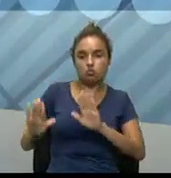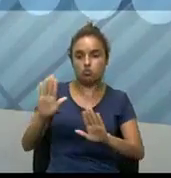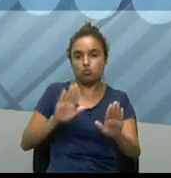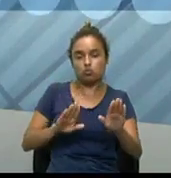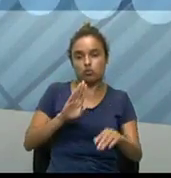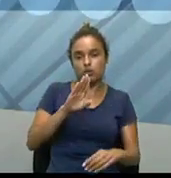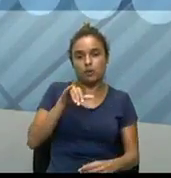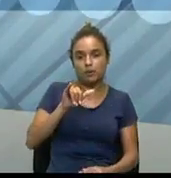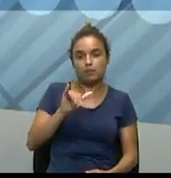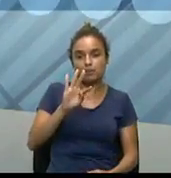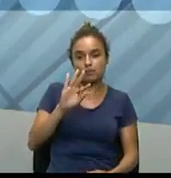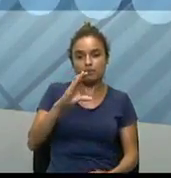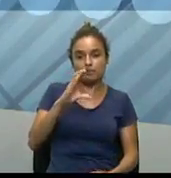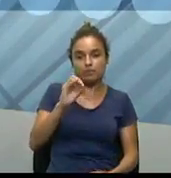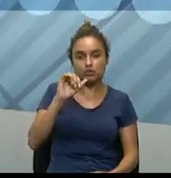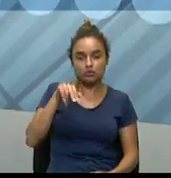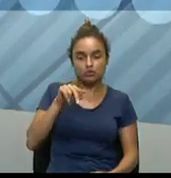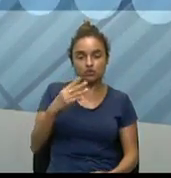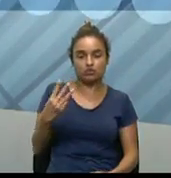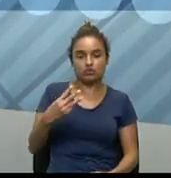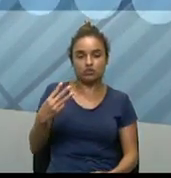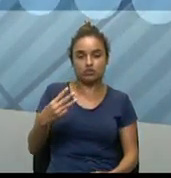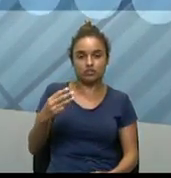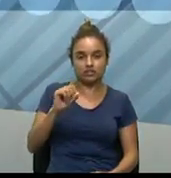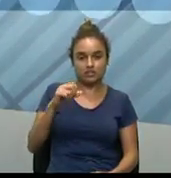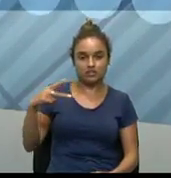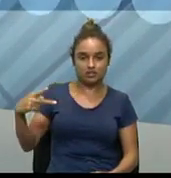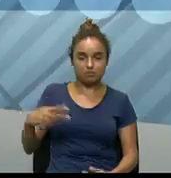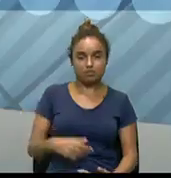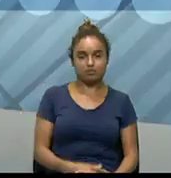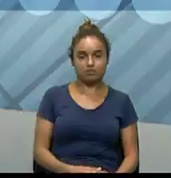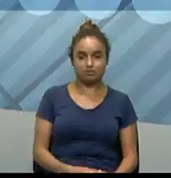Vamos ali à nossa terceira situação, problema.